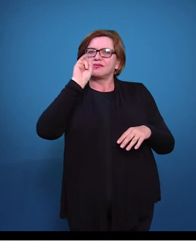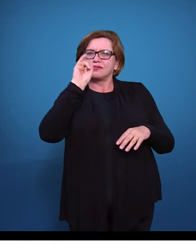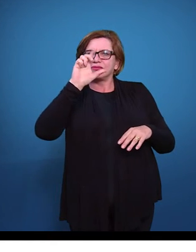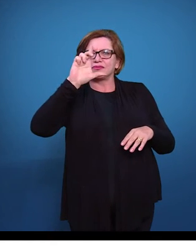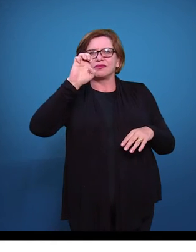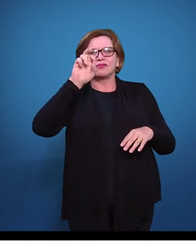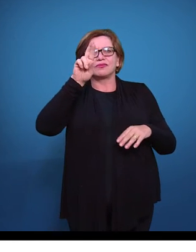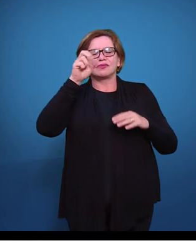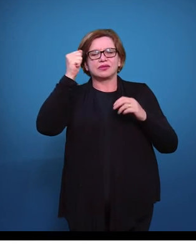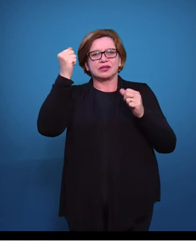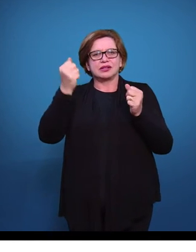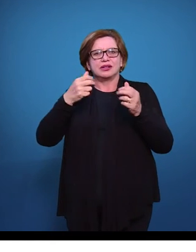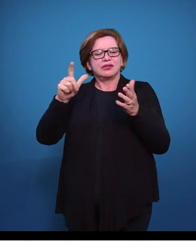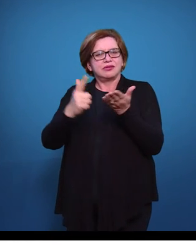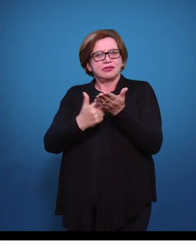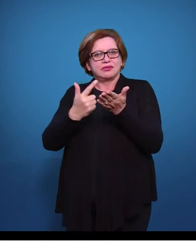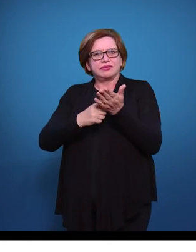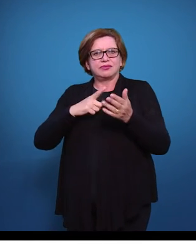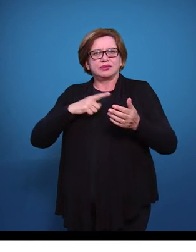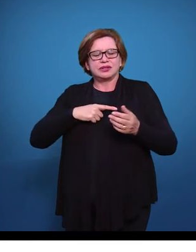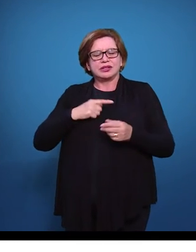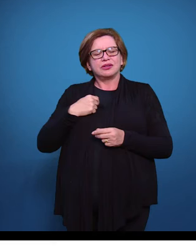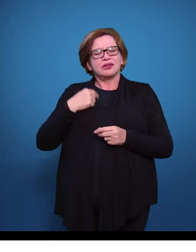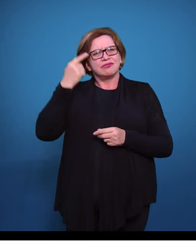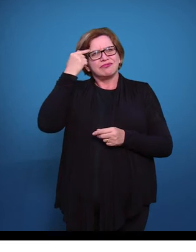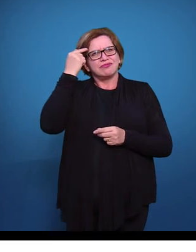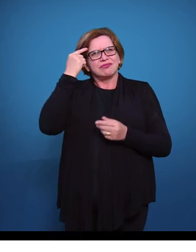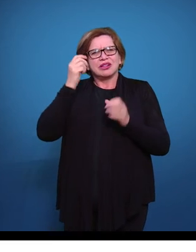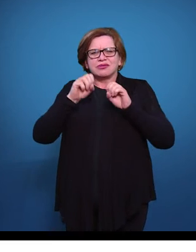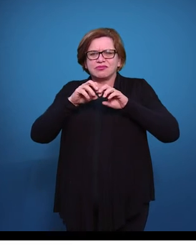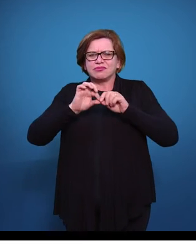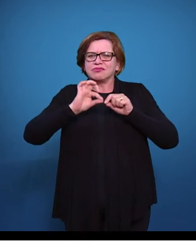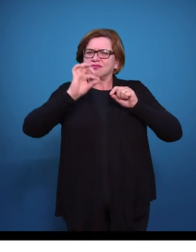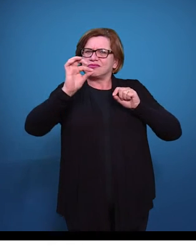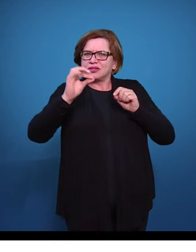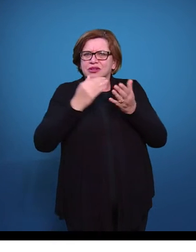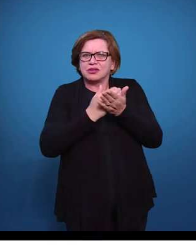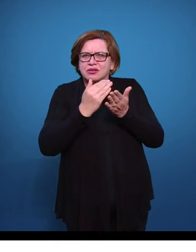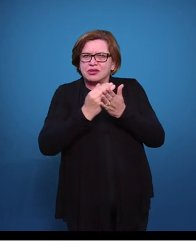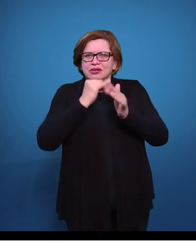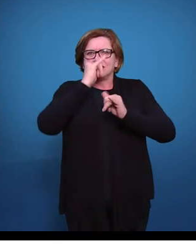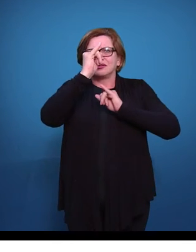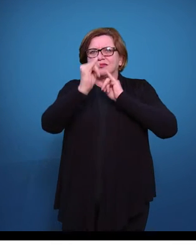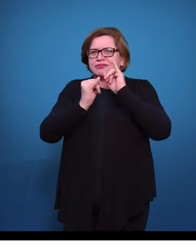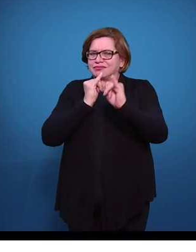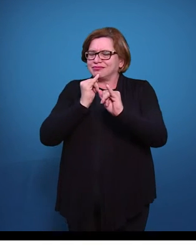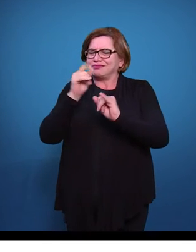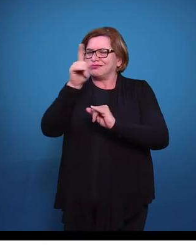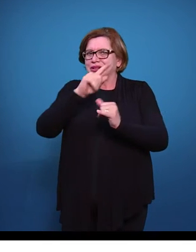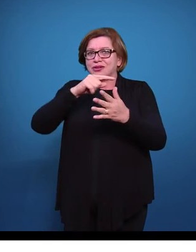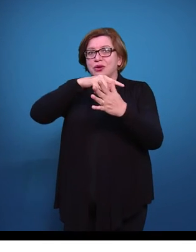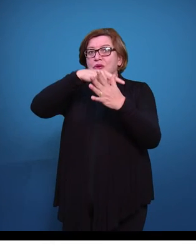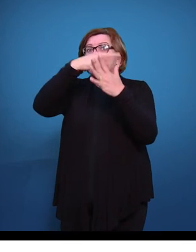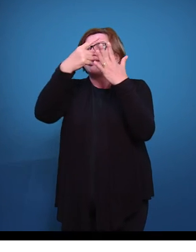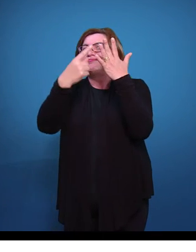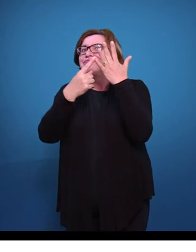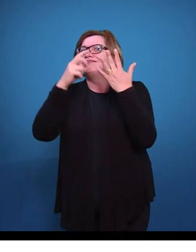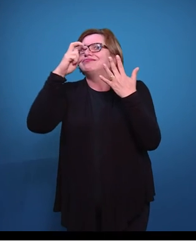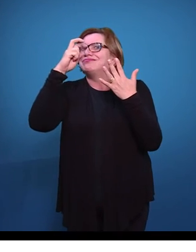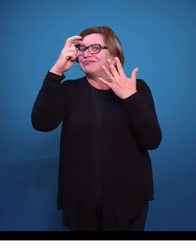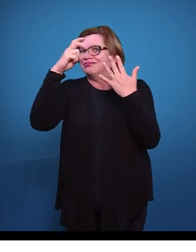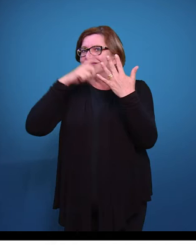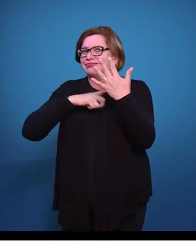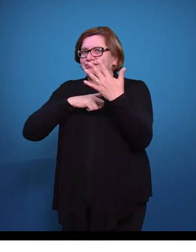pensar que a educação à distância surgiu com a internet é errado. Para os autores, são cinco gerações da EAD. Prestem atenção nesse